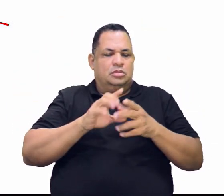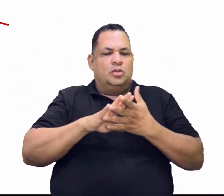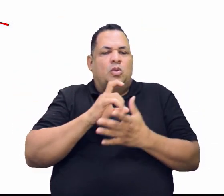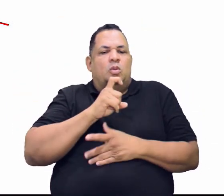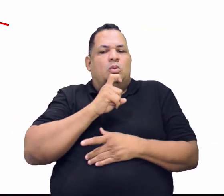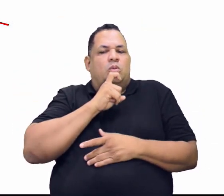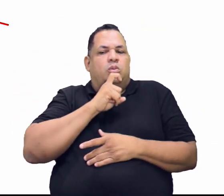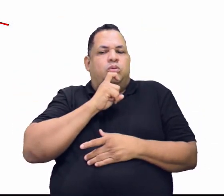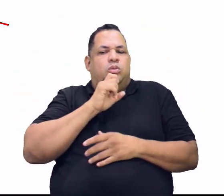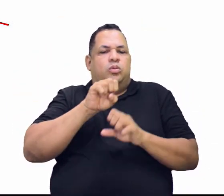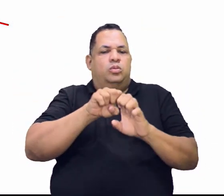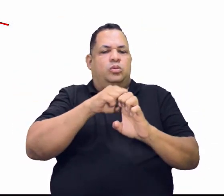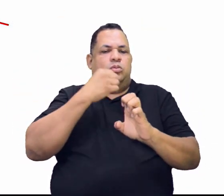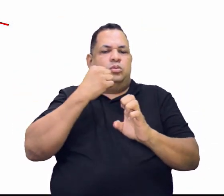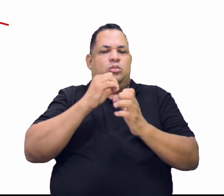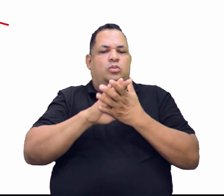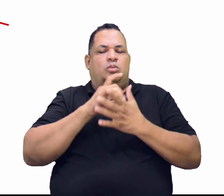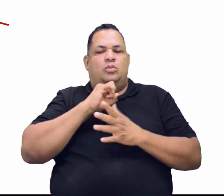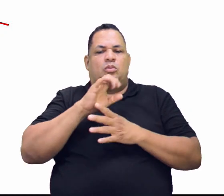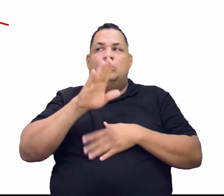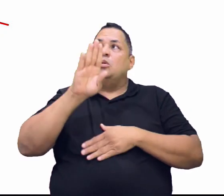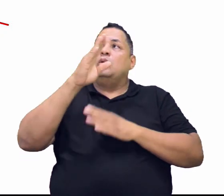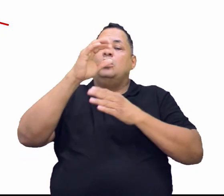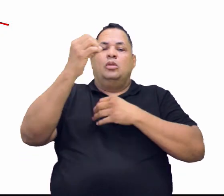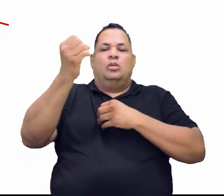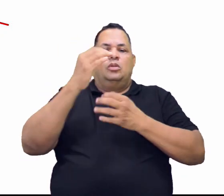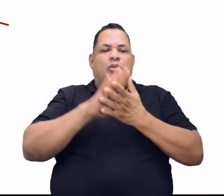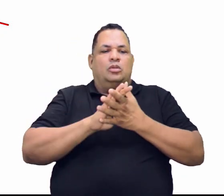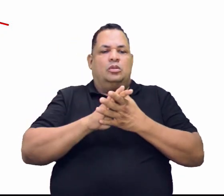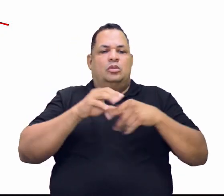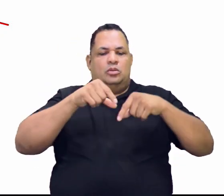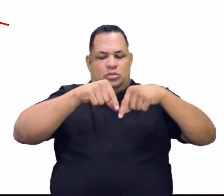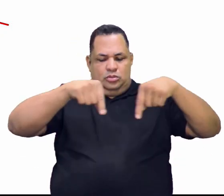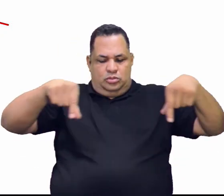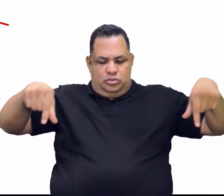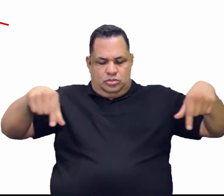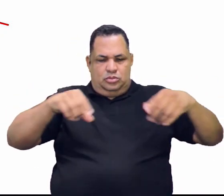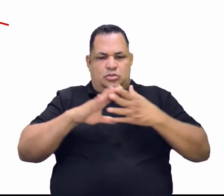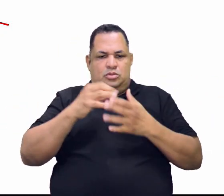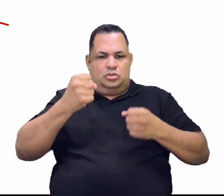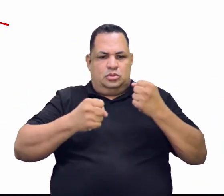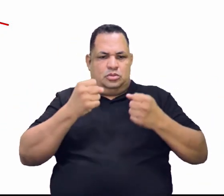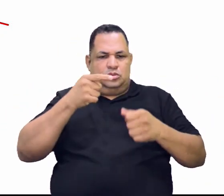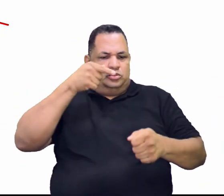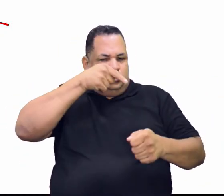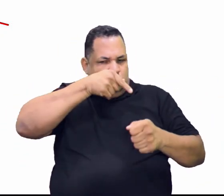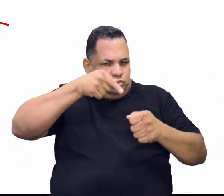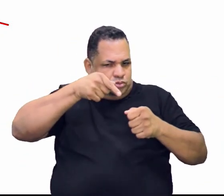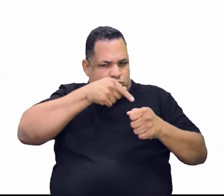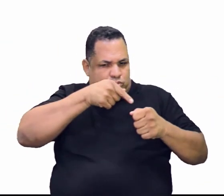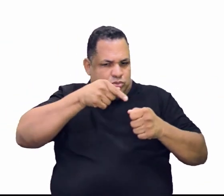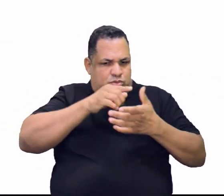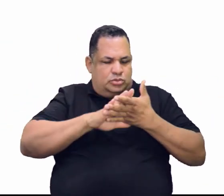também refrigeradores, ar-condicionados, de ar, radiador de carro, solda e tantos outros.